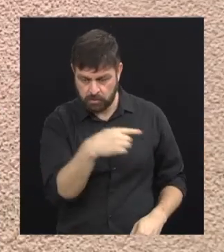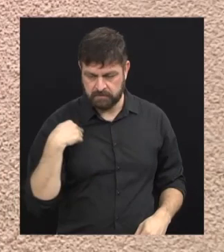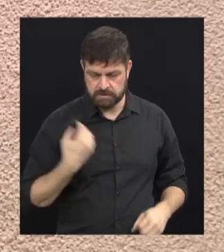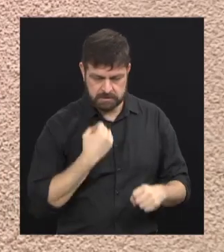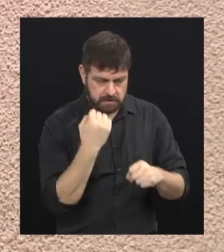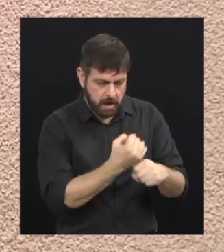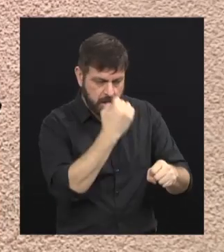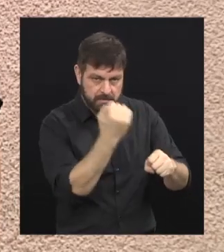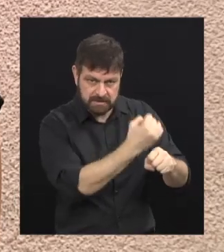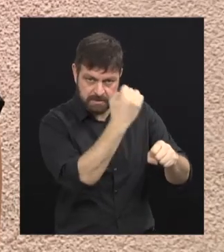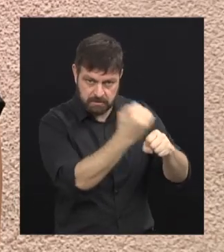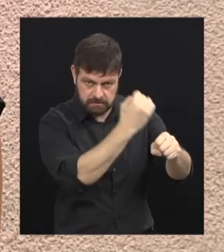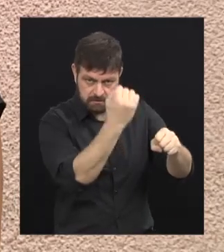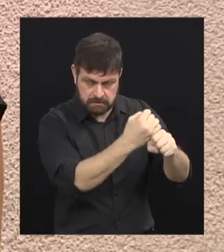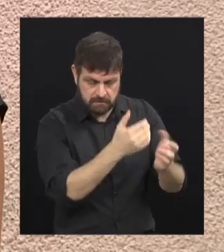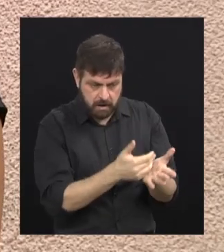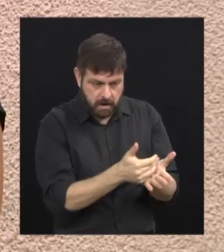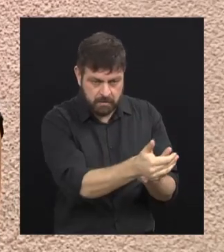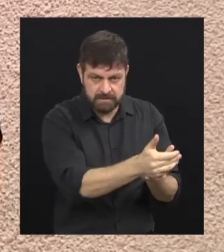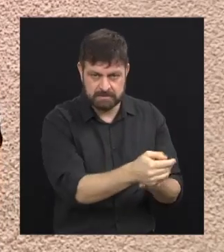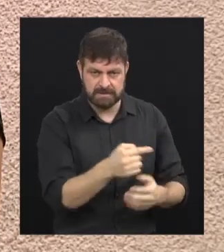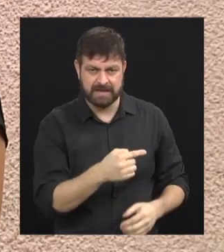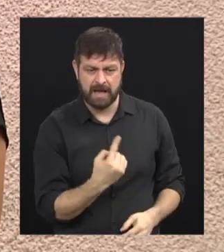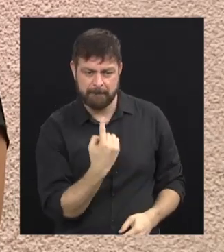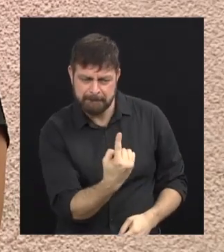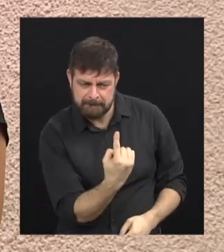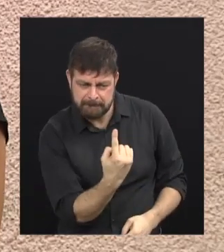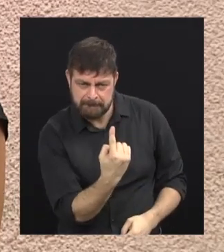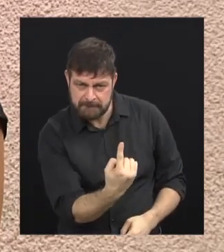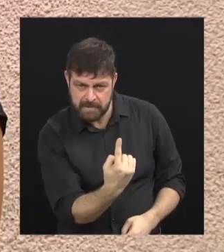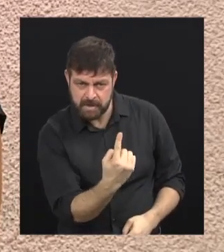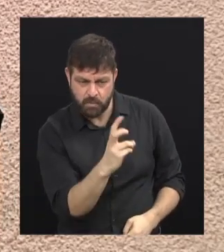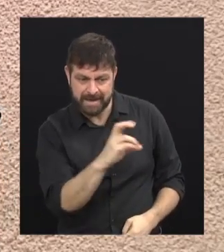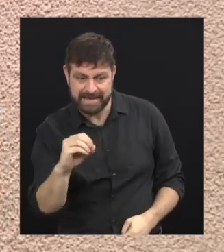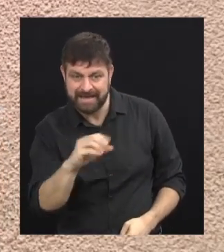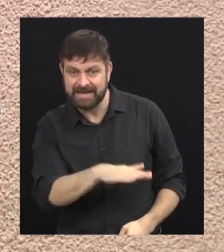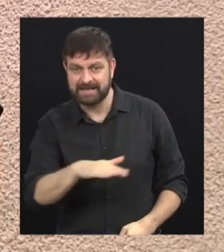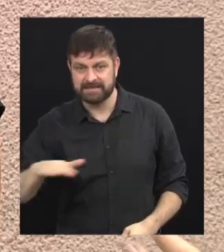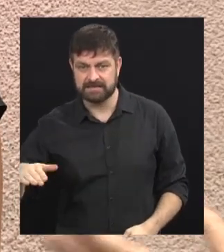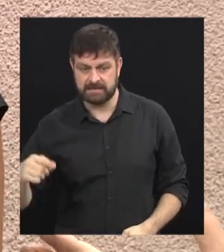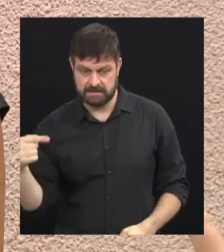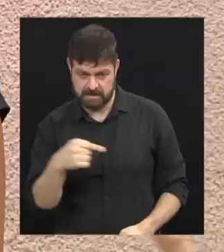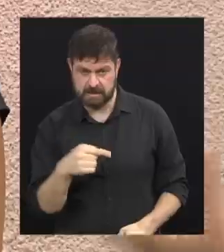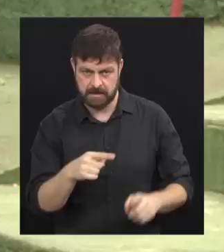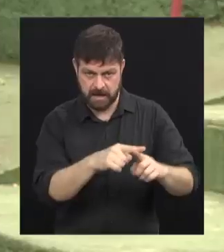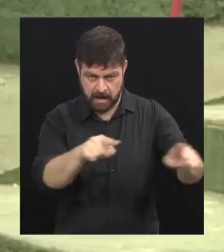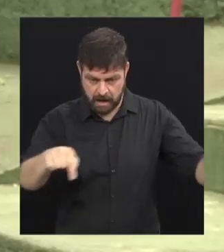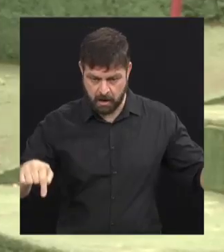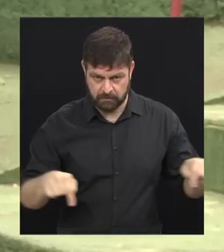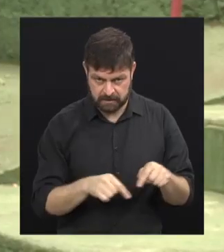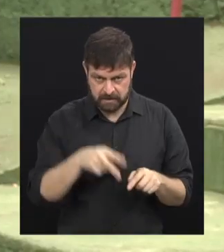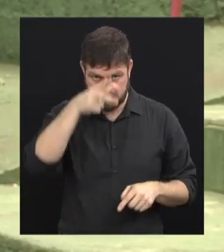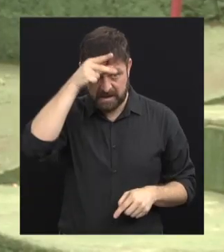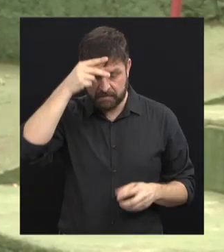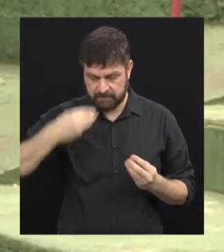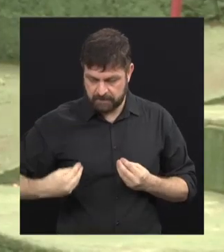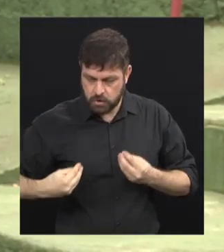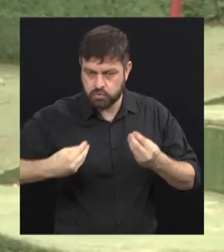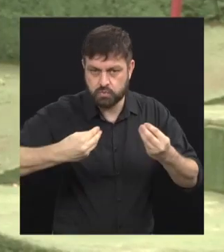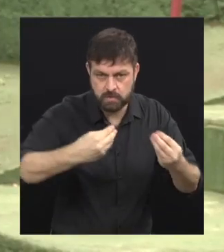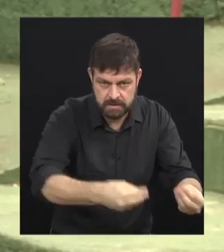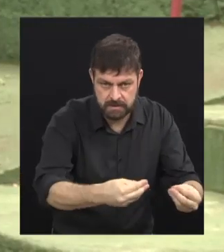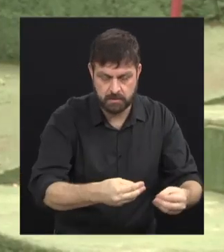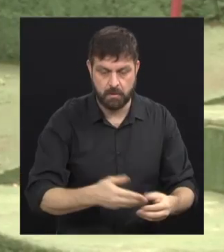construção. E a demanda é para 1.500 crianças, não é isso? Foi um terreno cedido pela prefeitura